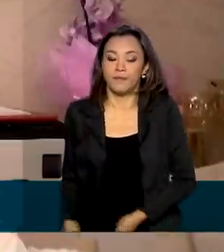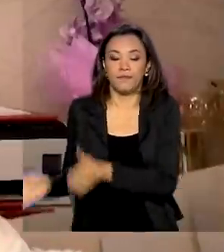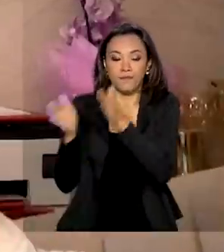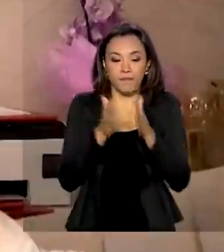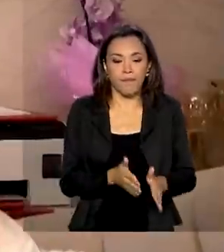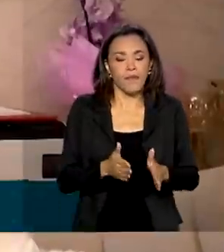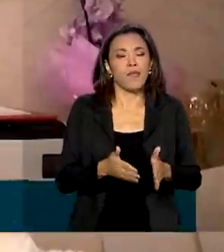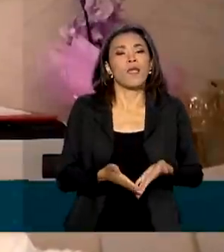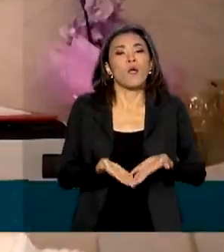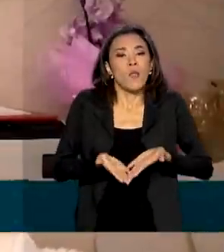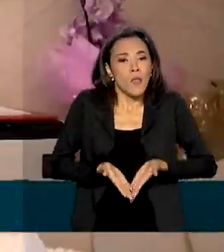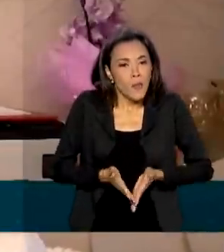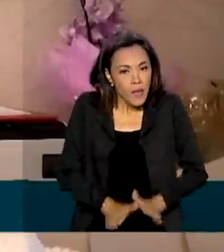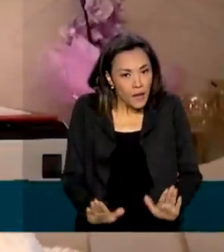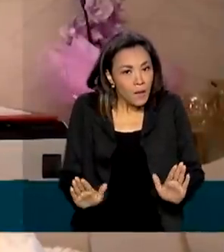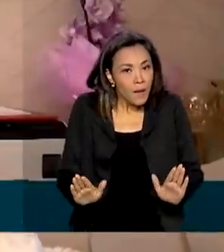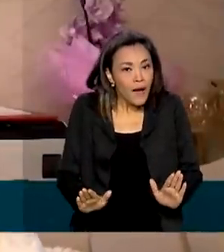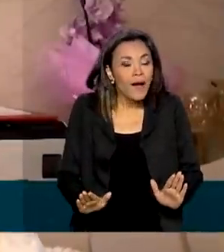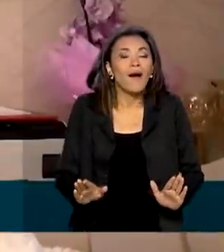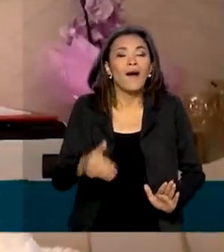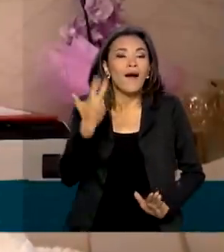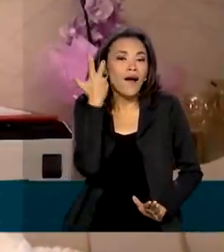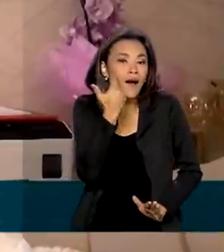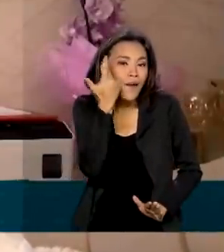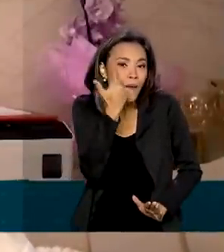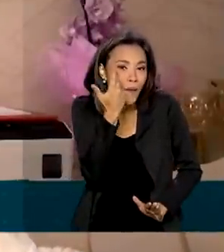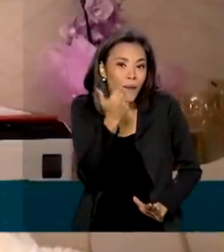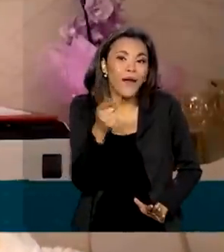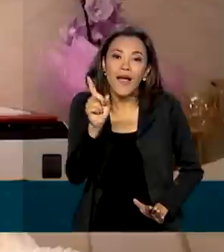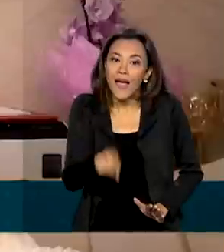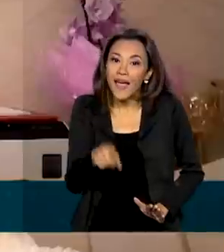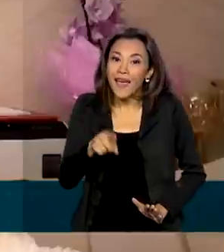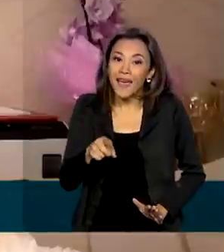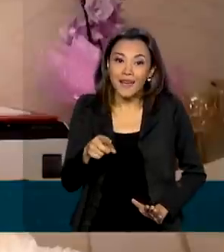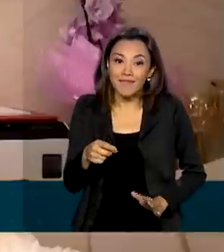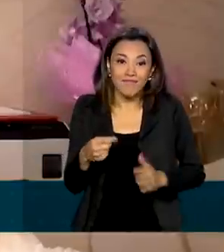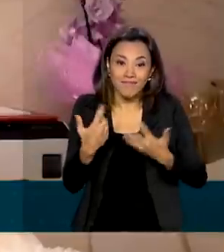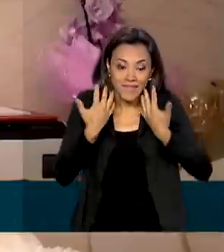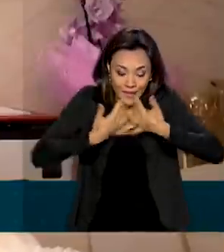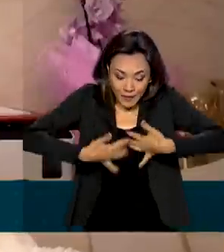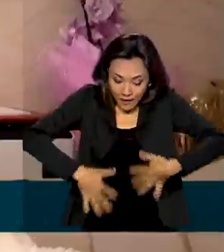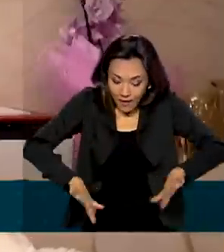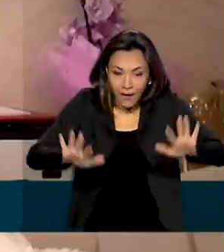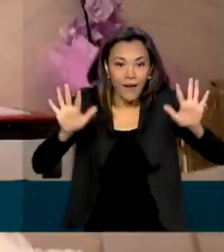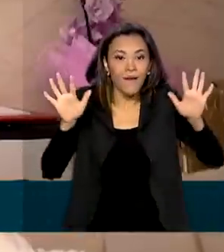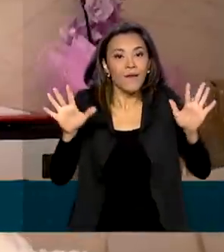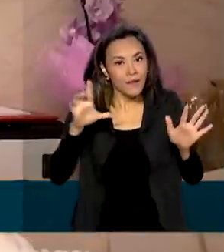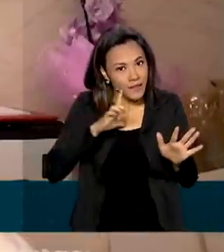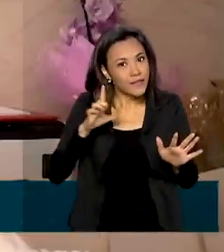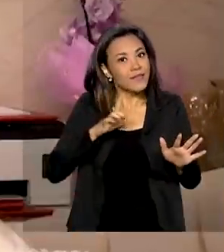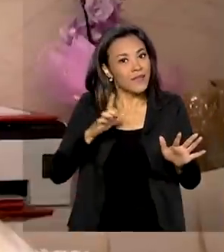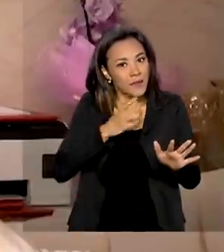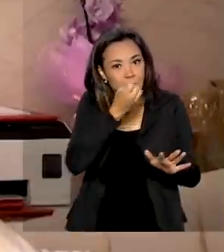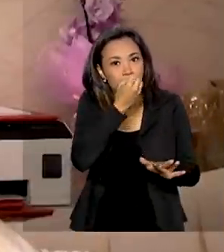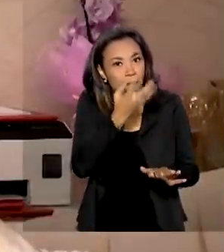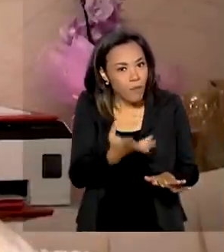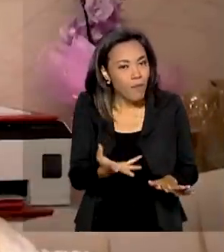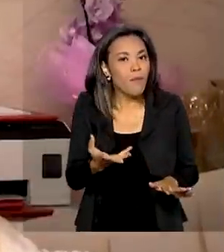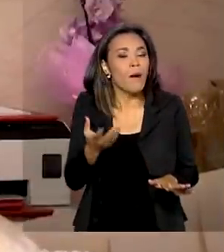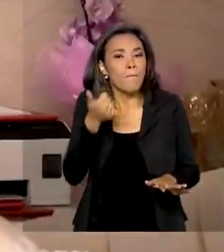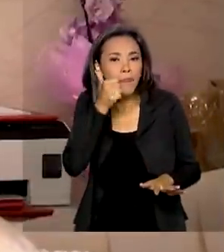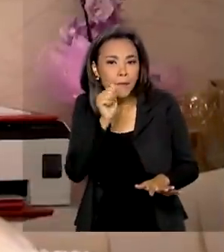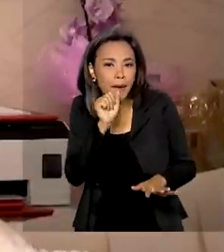normal, vaginal, natural, é a maneira fisiológica para dar à luz e garante algumas vantagens para a mãe.